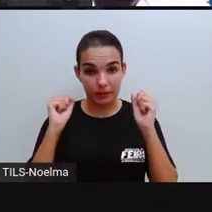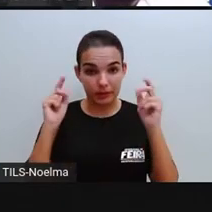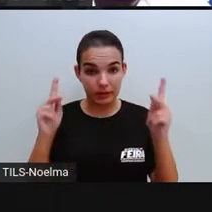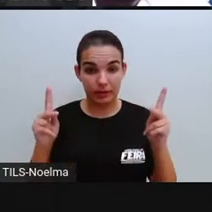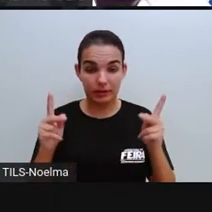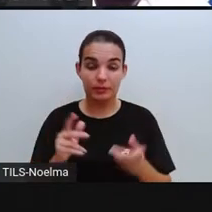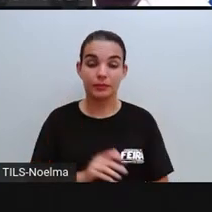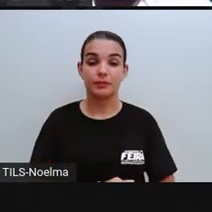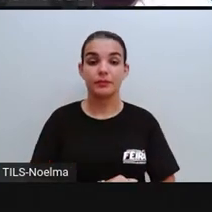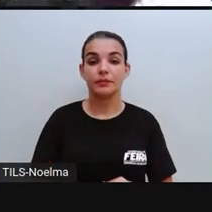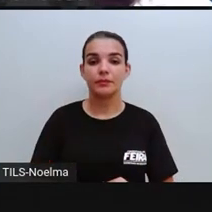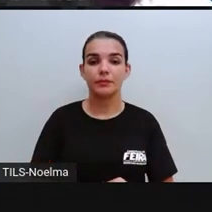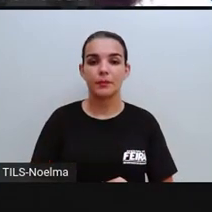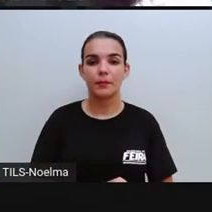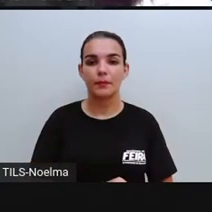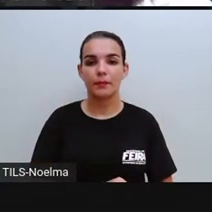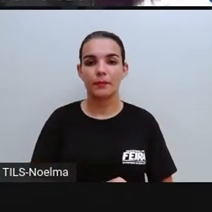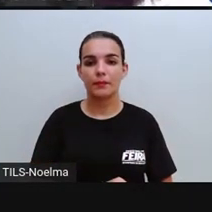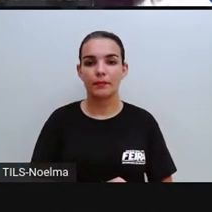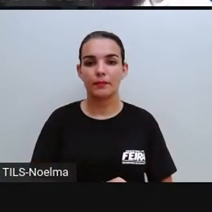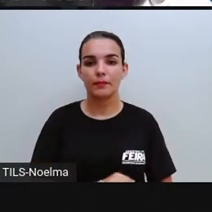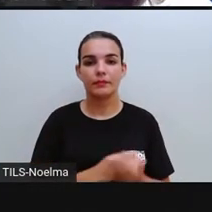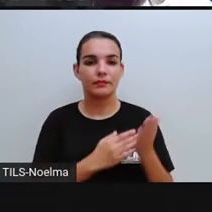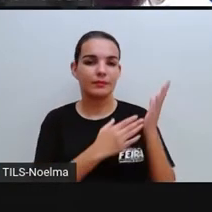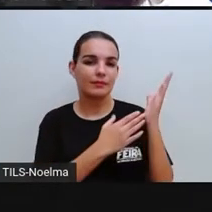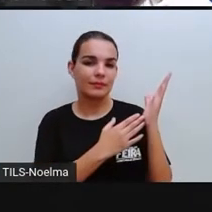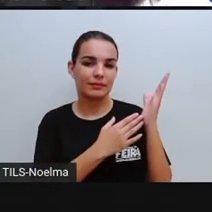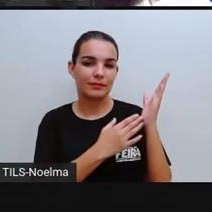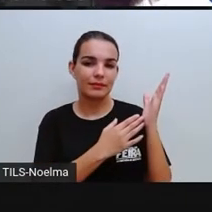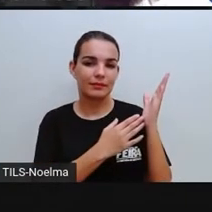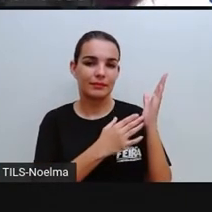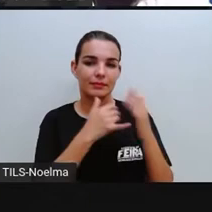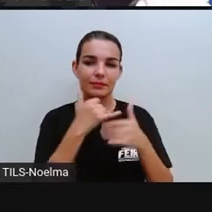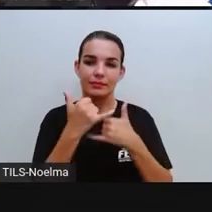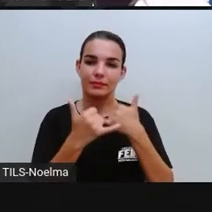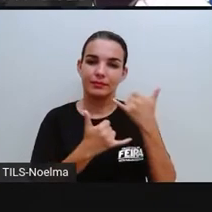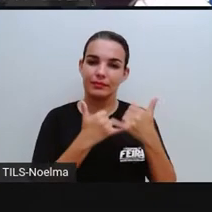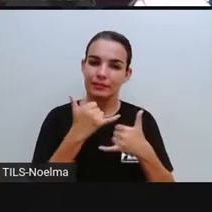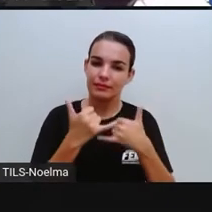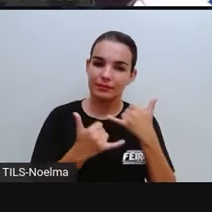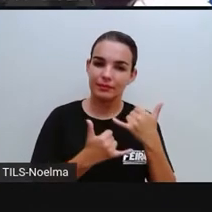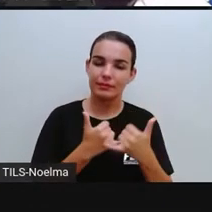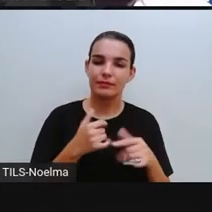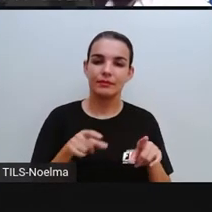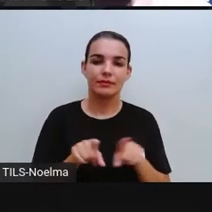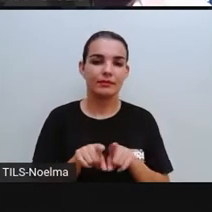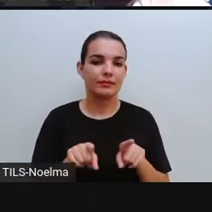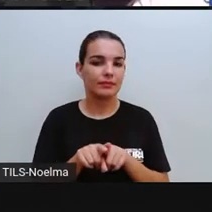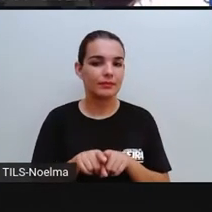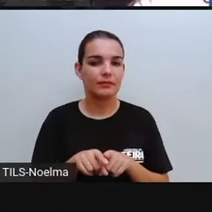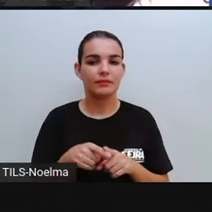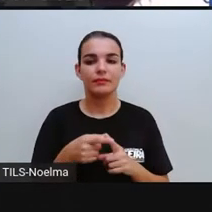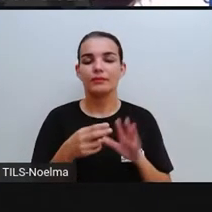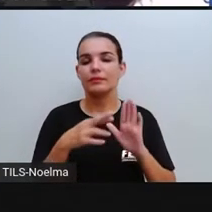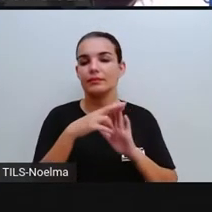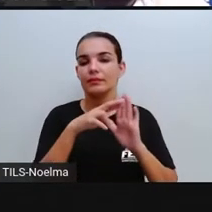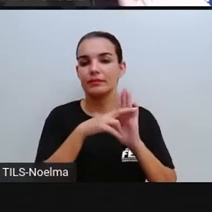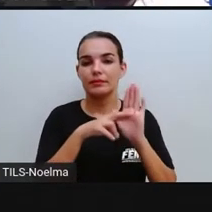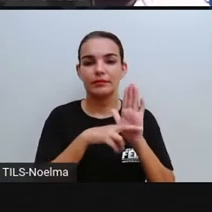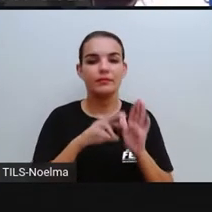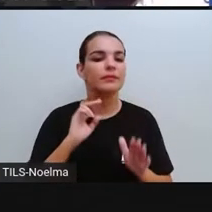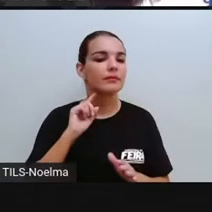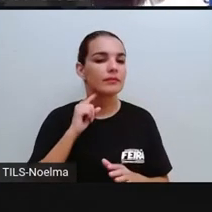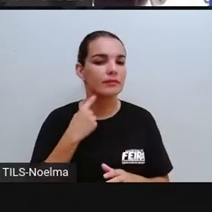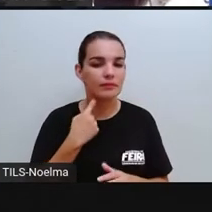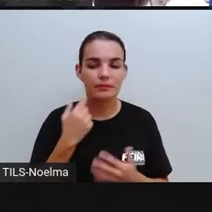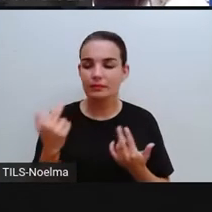poluído. Olha lá, parques, tá? A mesma regra, tá? Que vale aí pra praça,